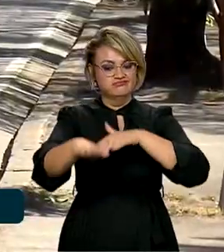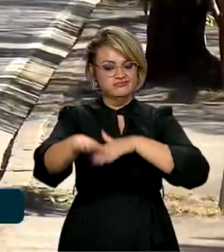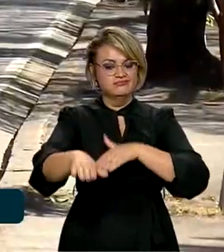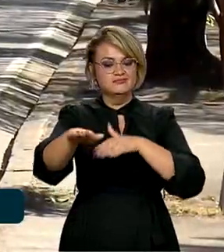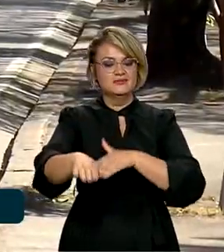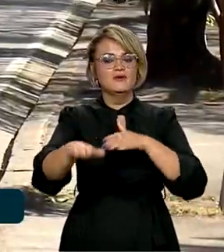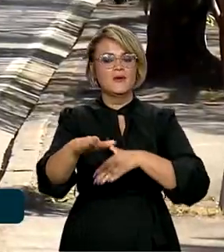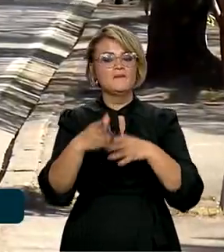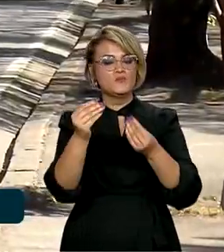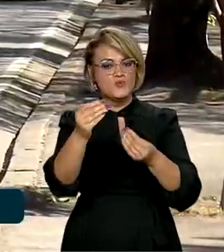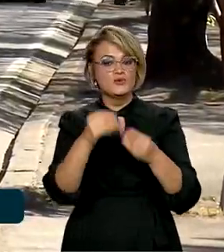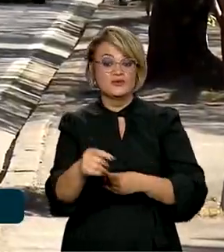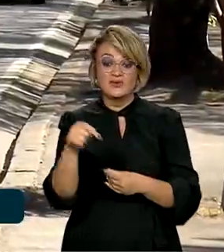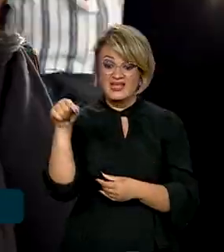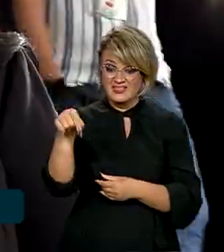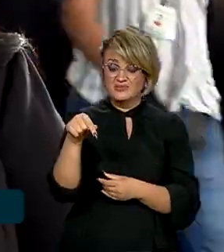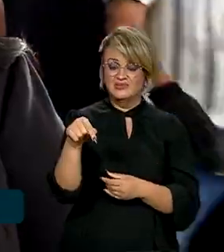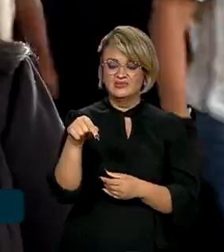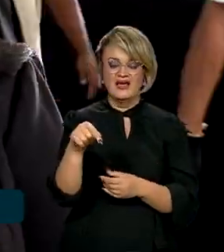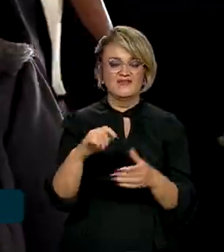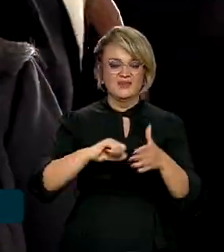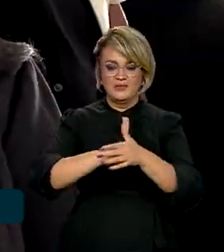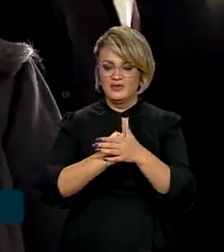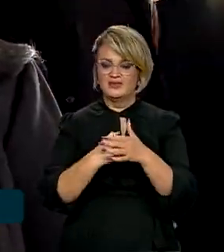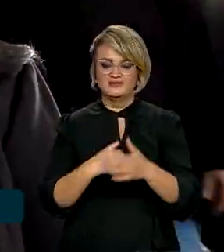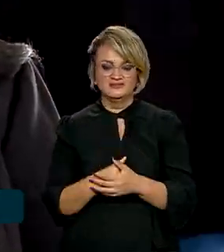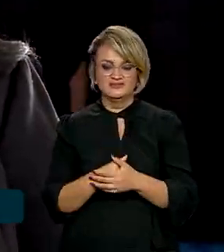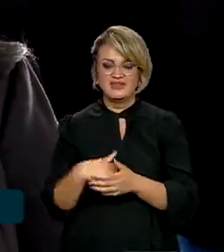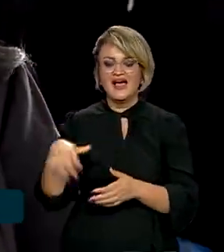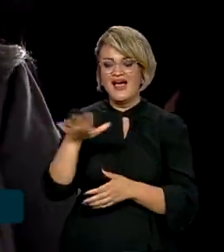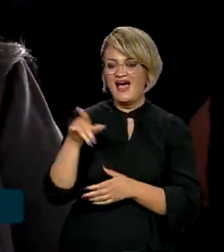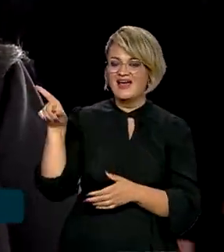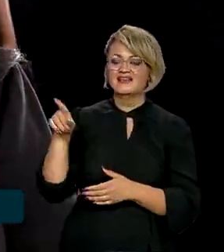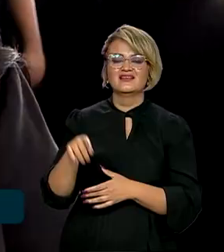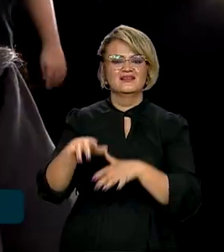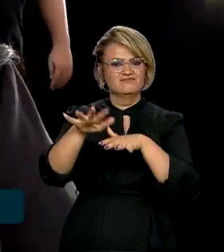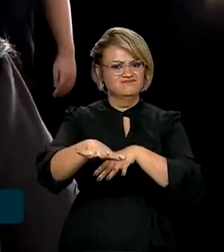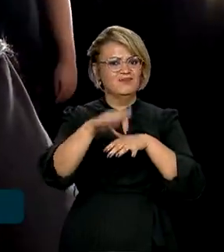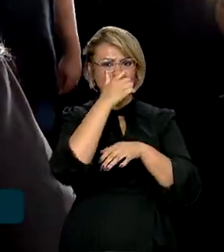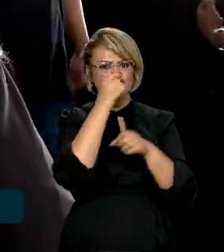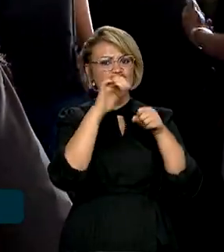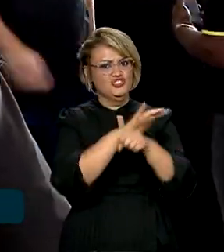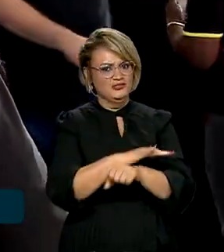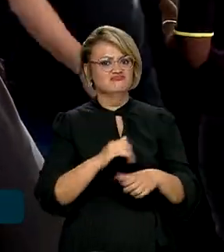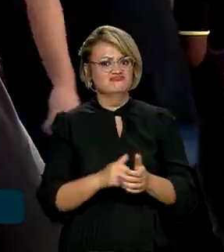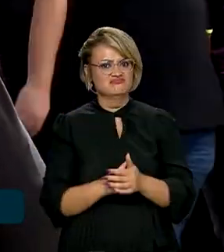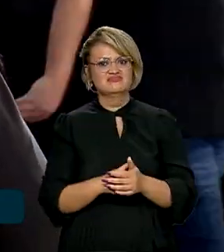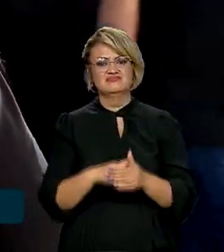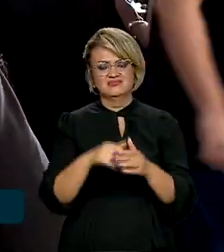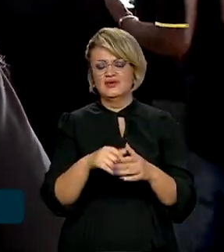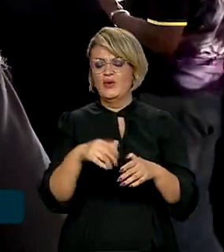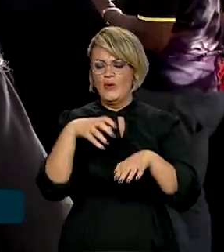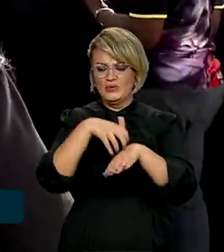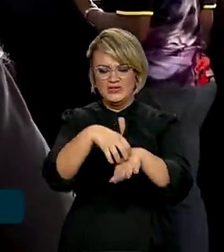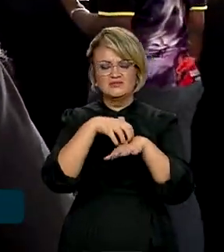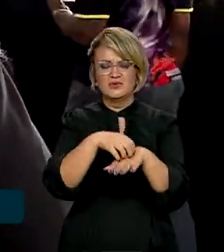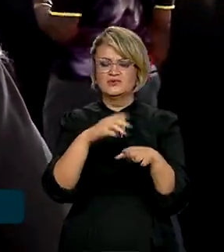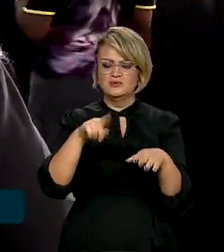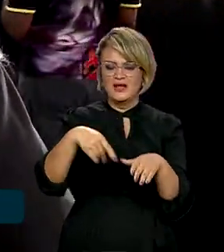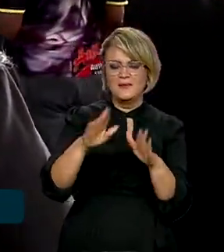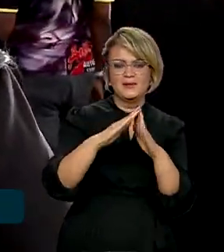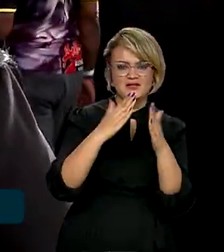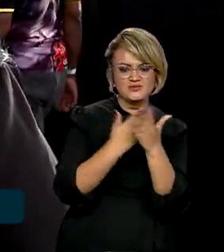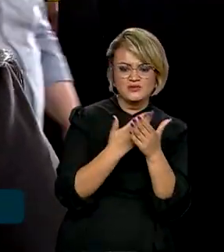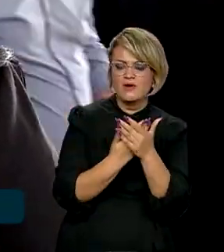horários de pico, o bairro trava. A parte da Zona Oeste é muito conturbada mesmo. É difícil o transporte para a escola,